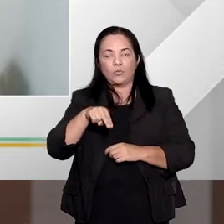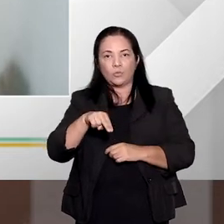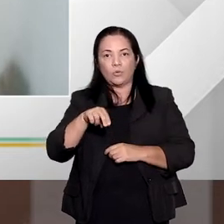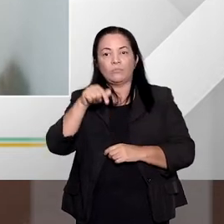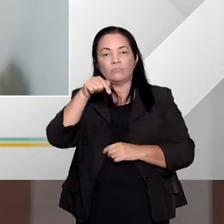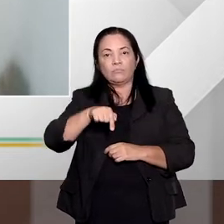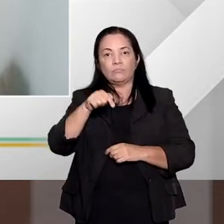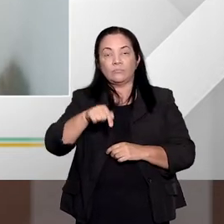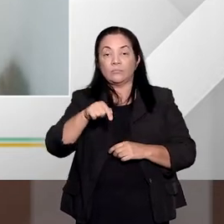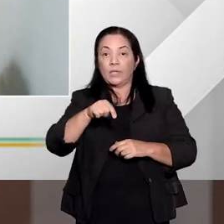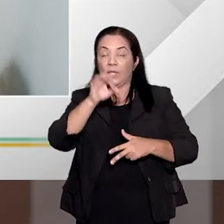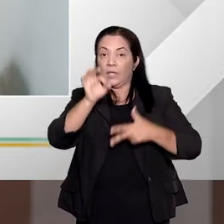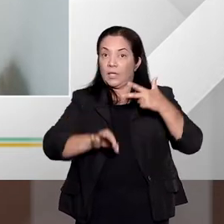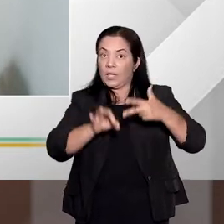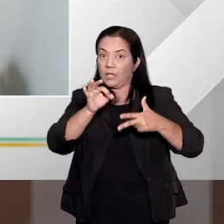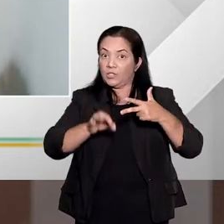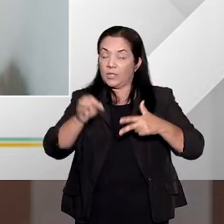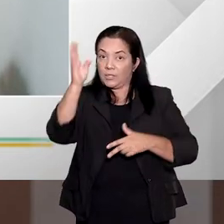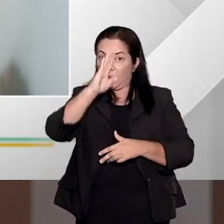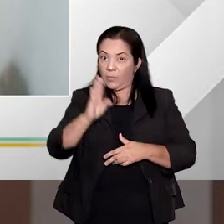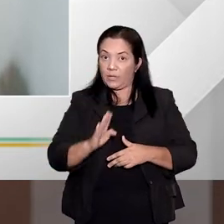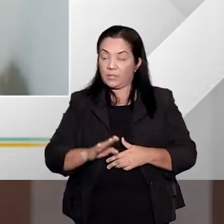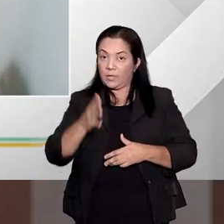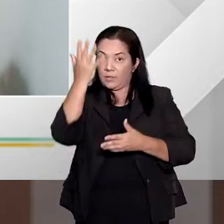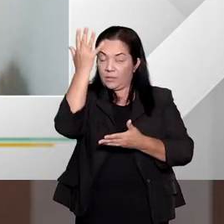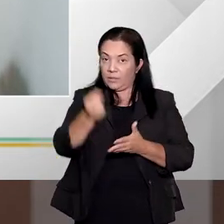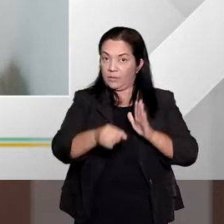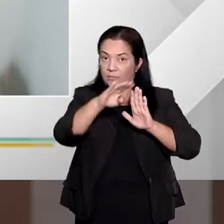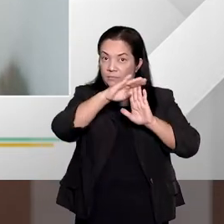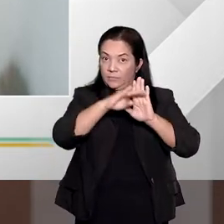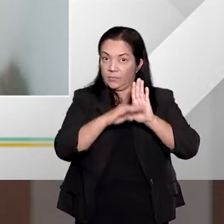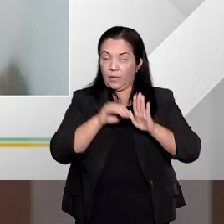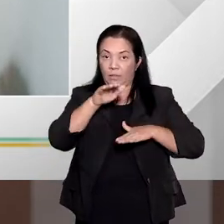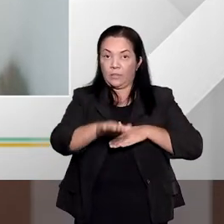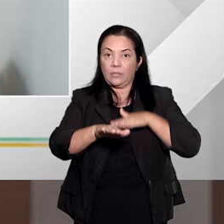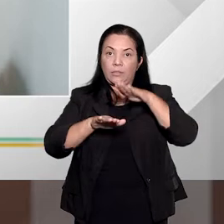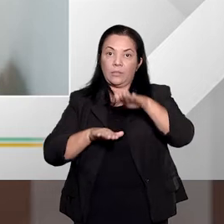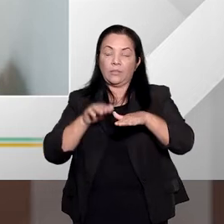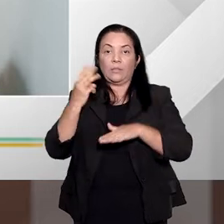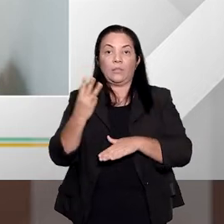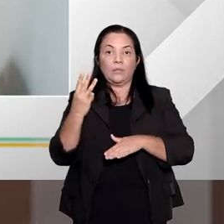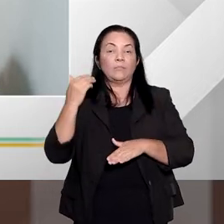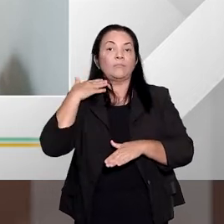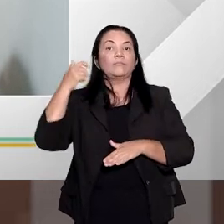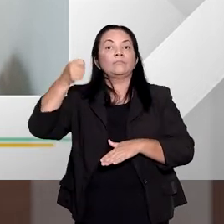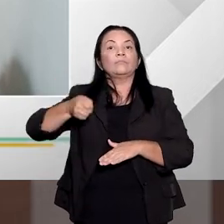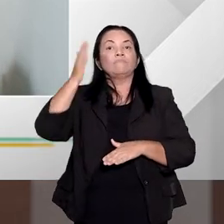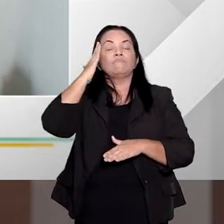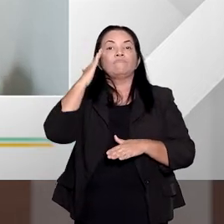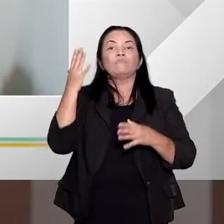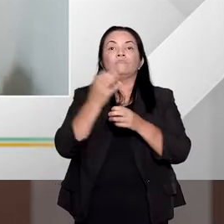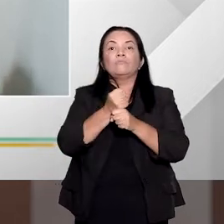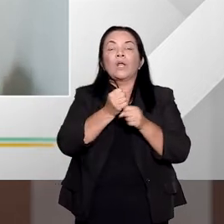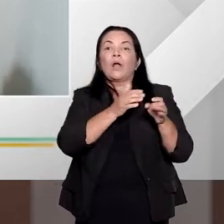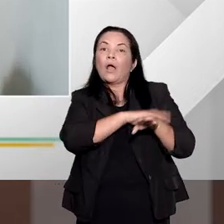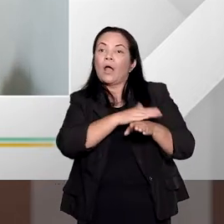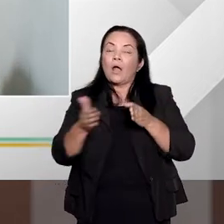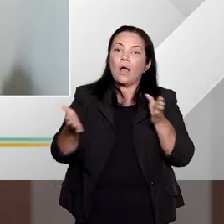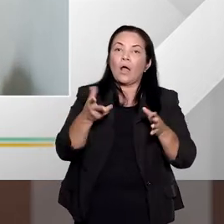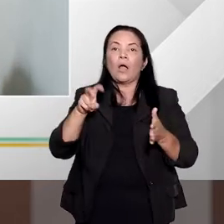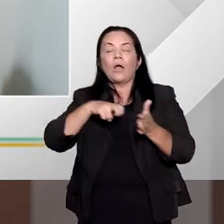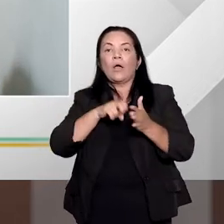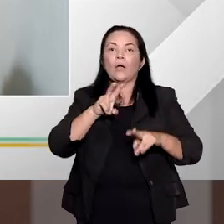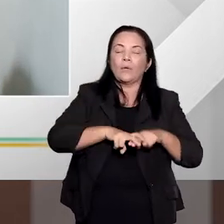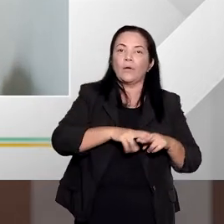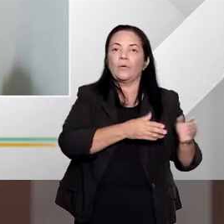adotado pela legislação penal brasileira. Trata-se das três fases sucessivas para que o magistrado calcule a pena. Eu gostaria de ouvir,